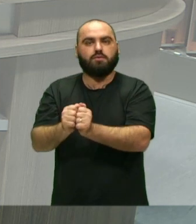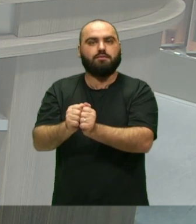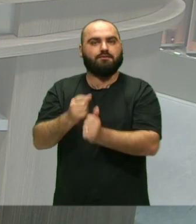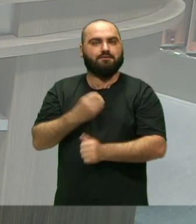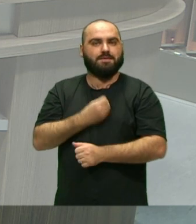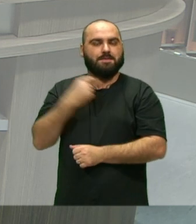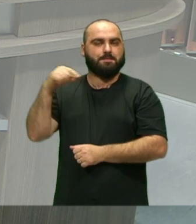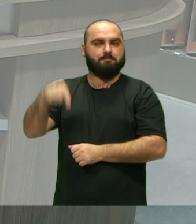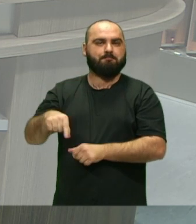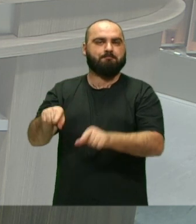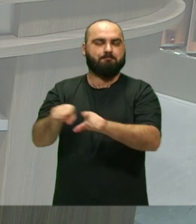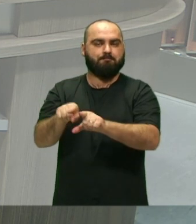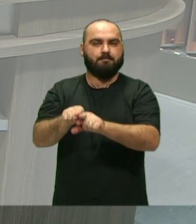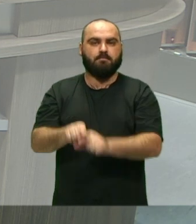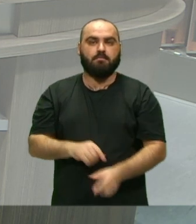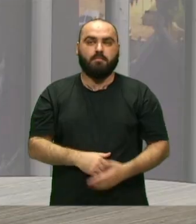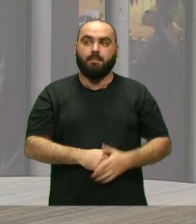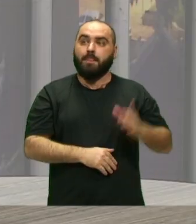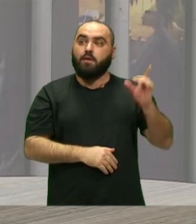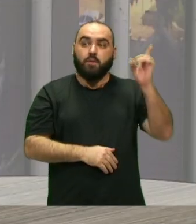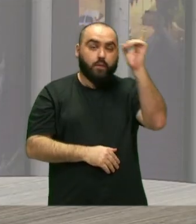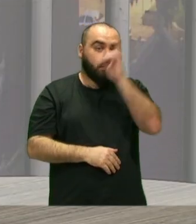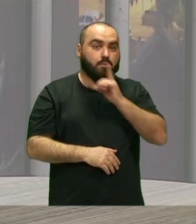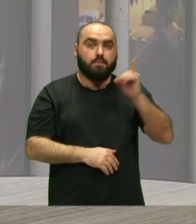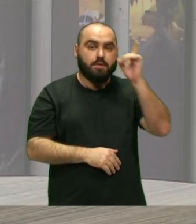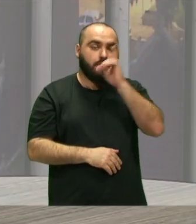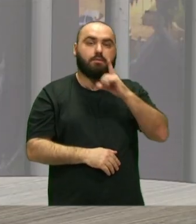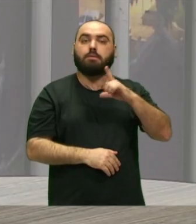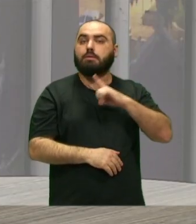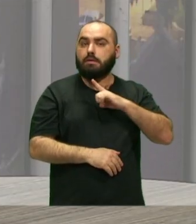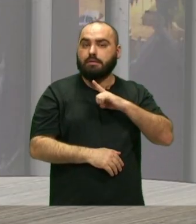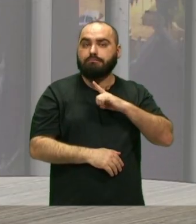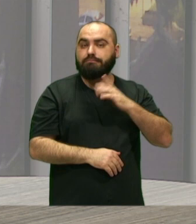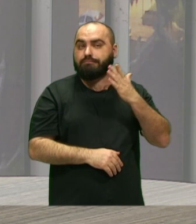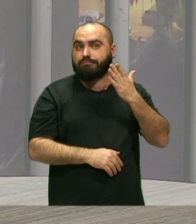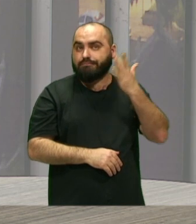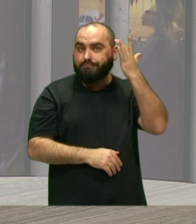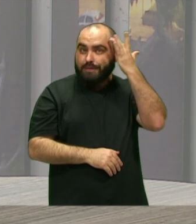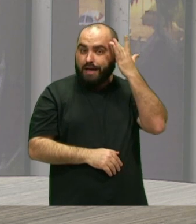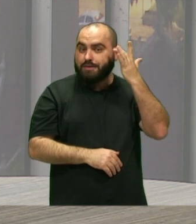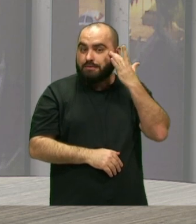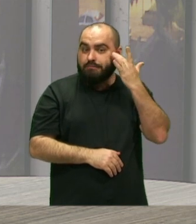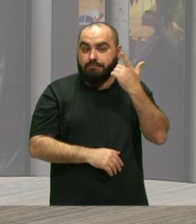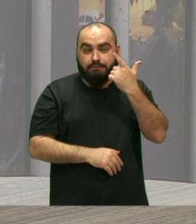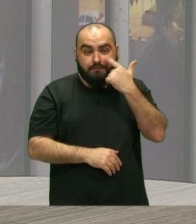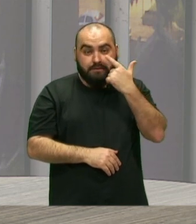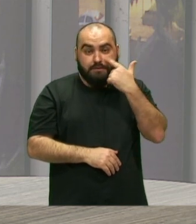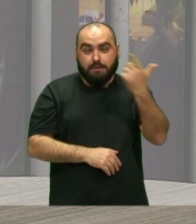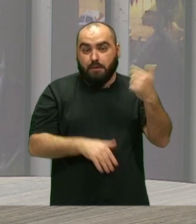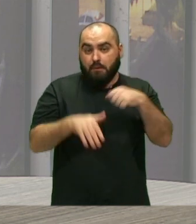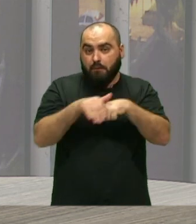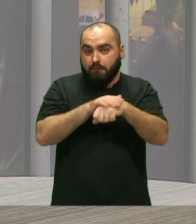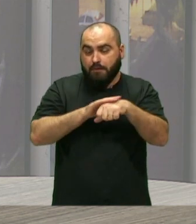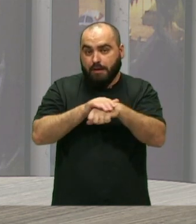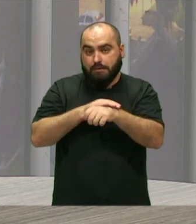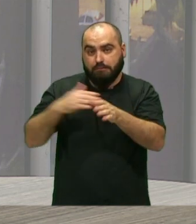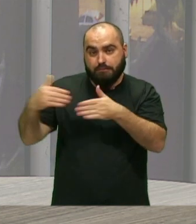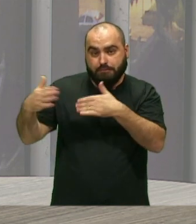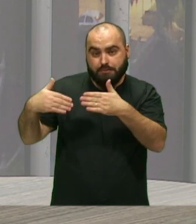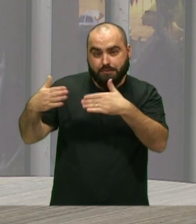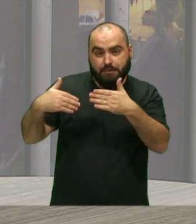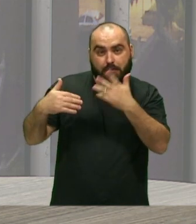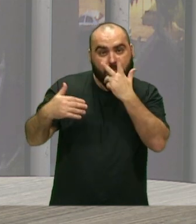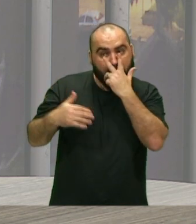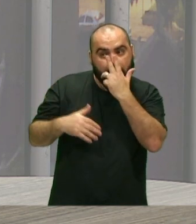E no domingo A gente tem a previsão De fazer Tinha Estamos nessa conversa Porque a previsão